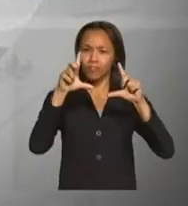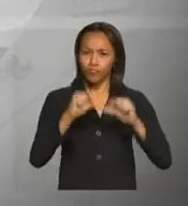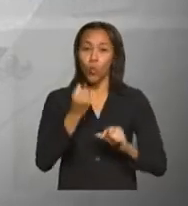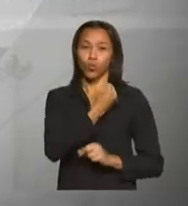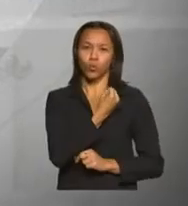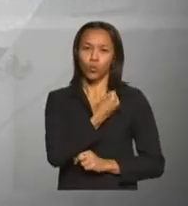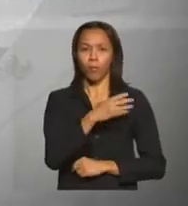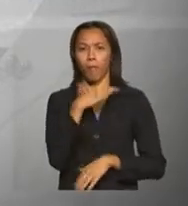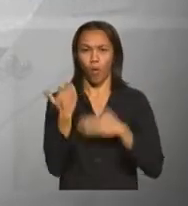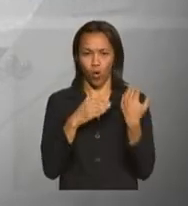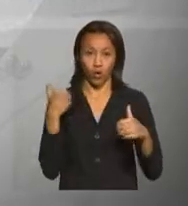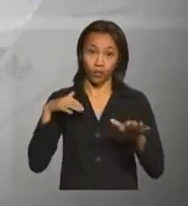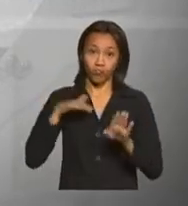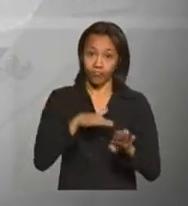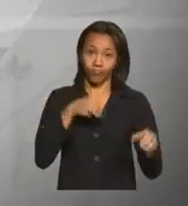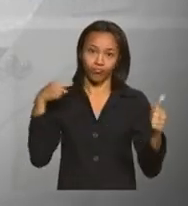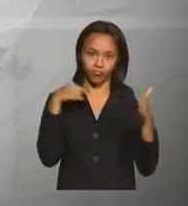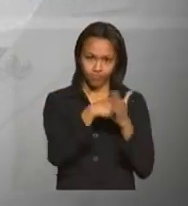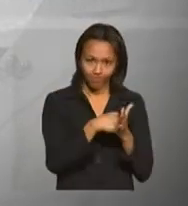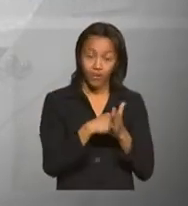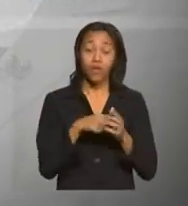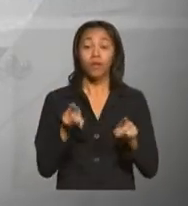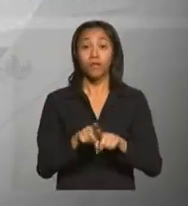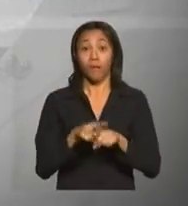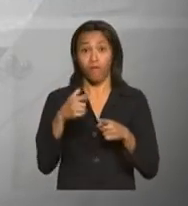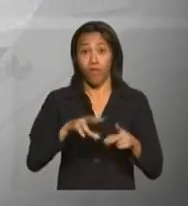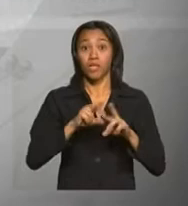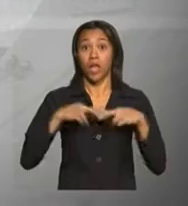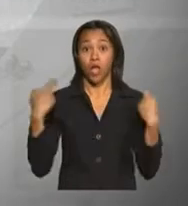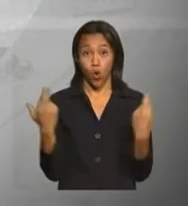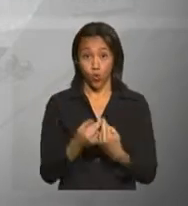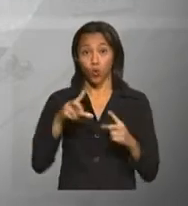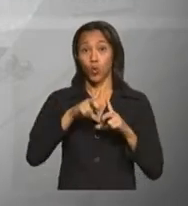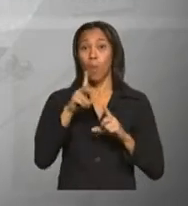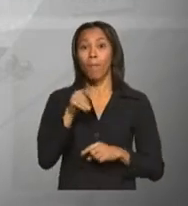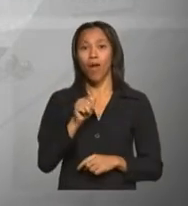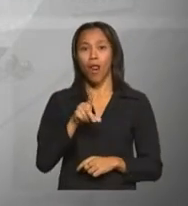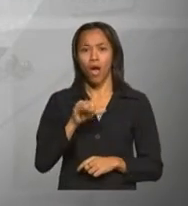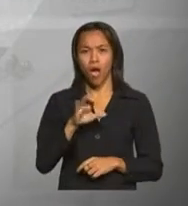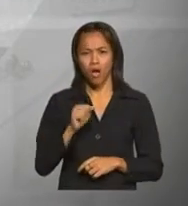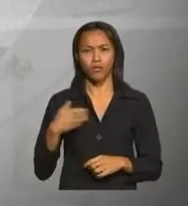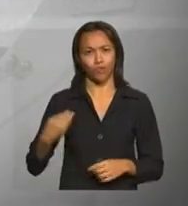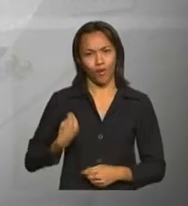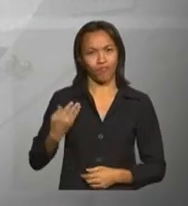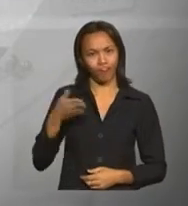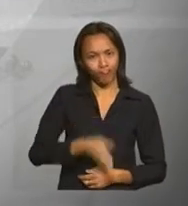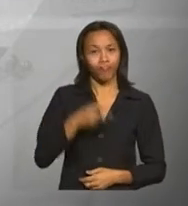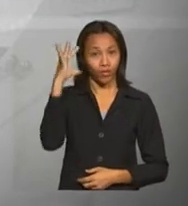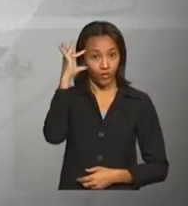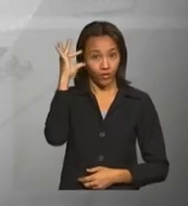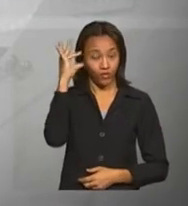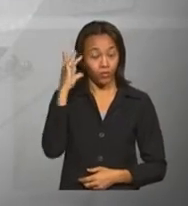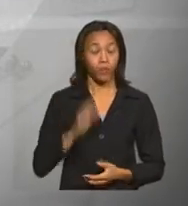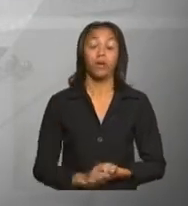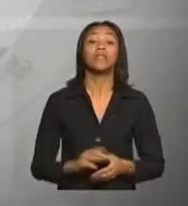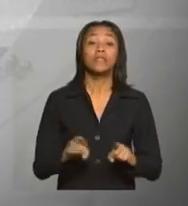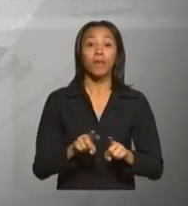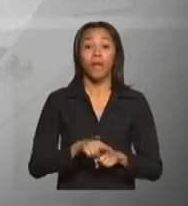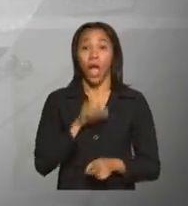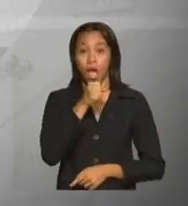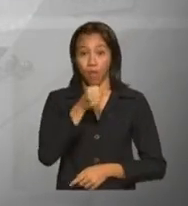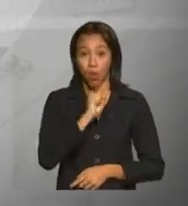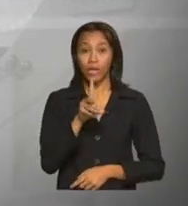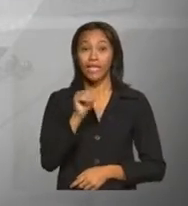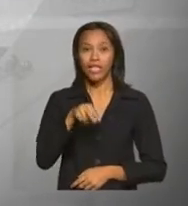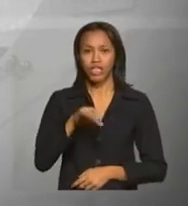número de mortes no trânsito. A cerimônia será realizada no Palácio do Planalto com a participação da presidenta Dilma Rousseff. E a repórter